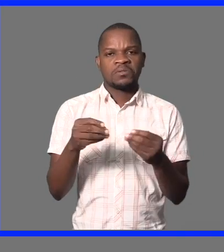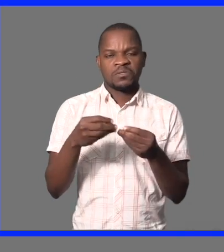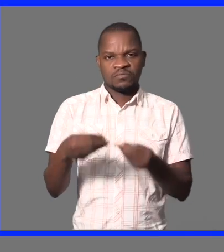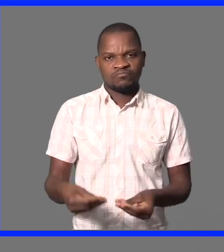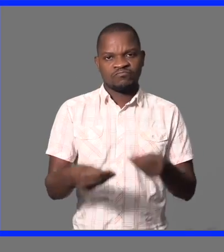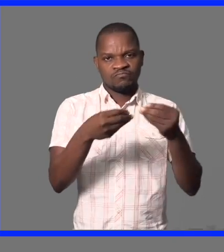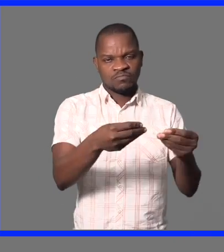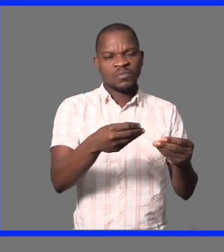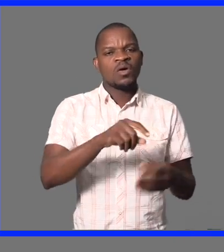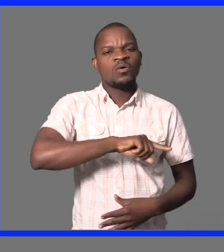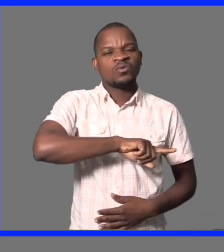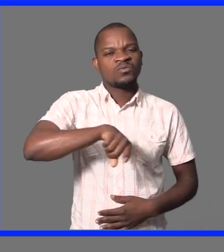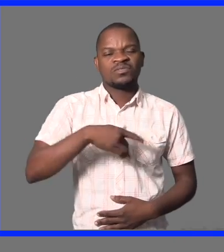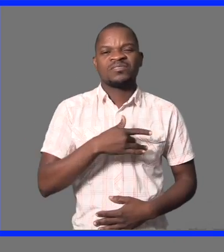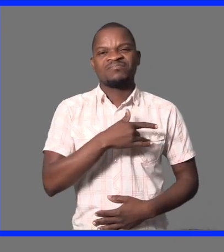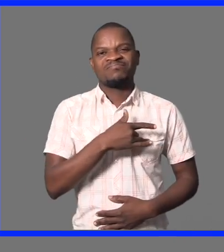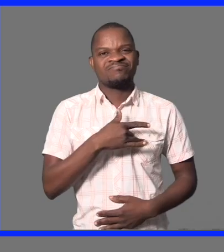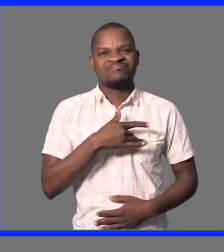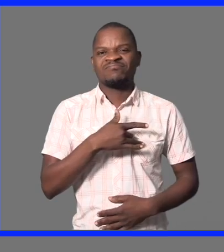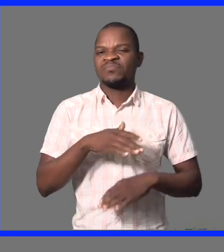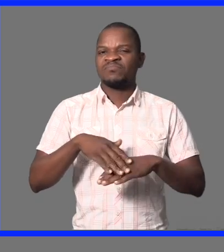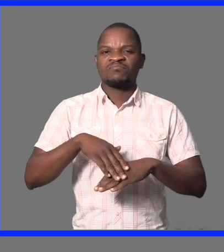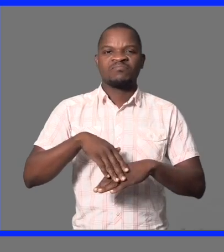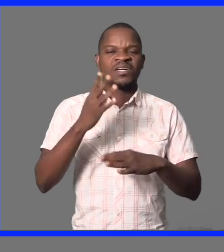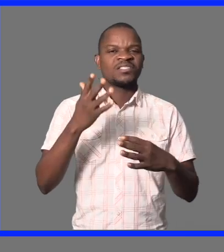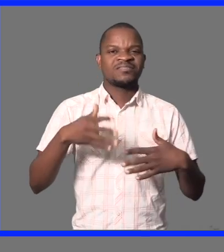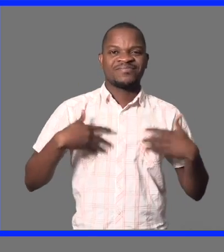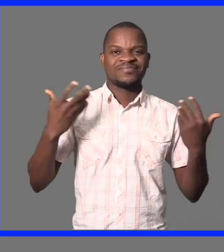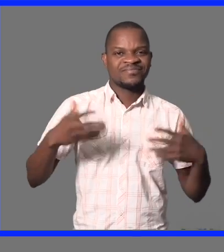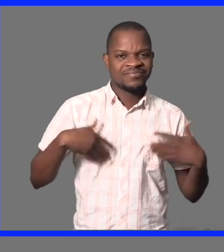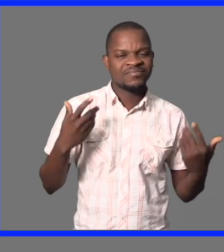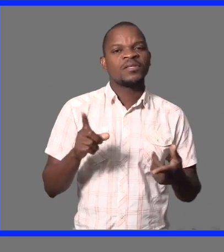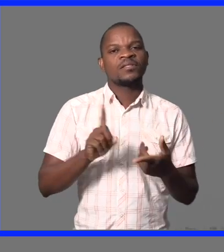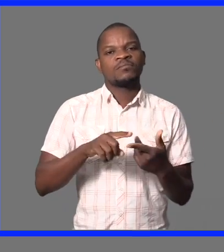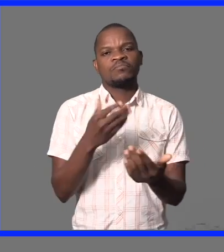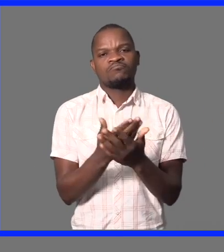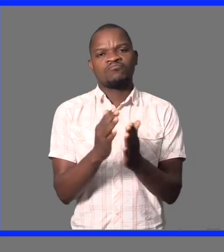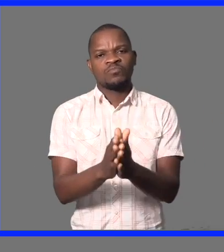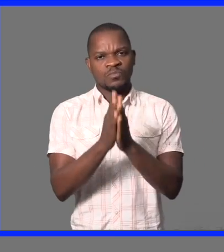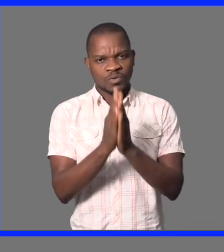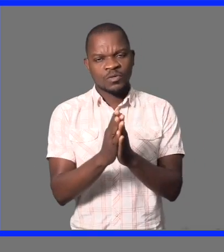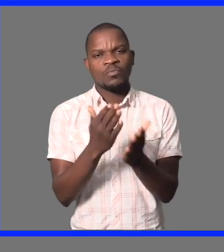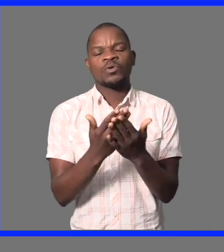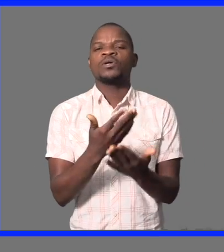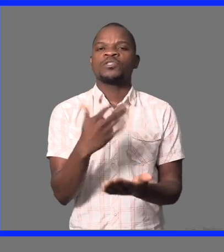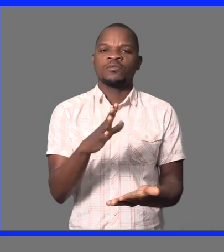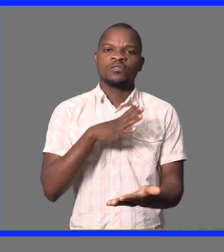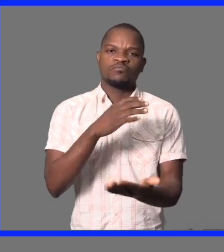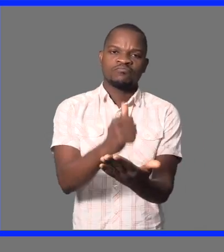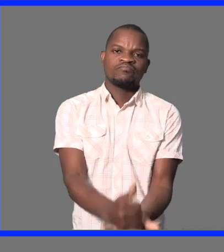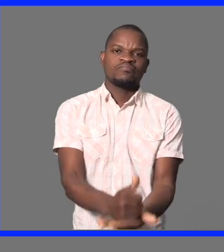iniciada, estamos muito agradecidos, nos sentimos muito felizes,